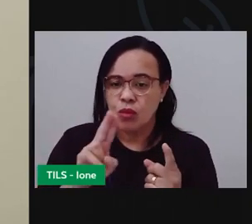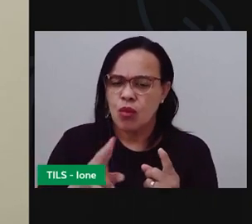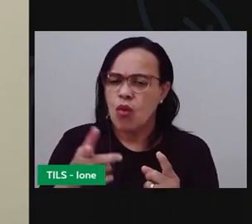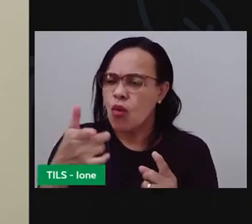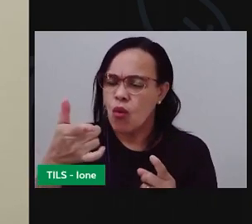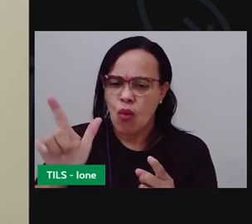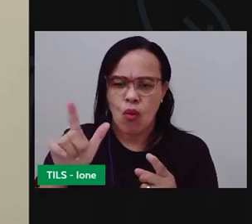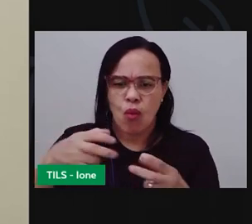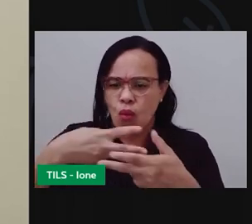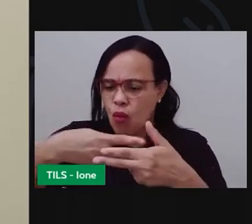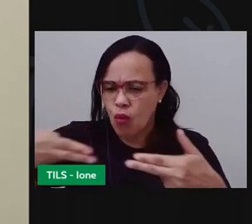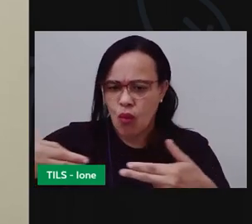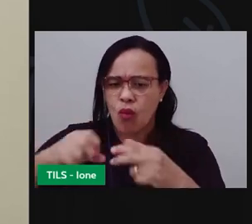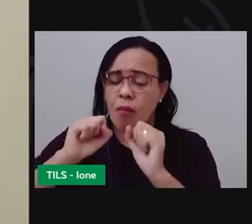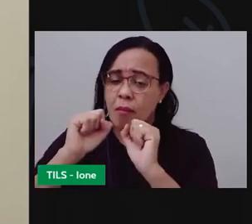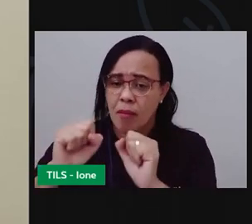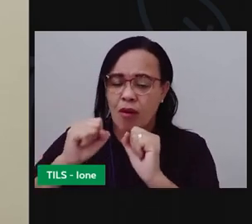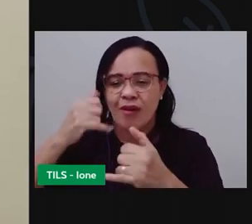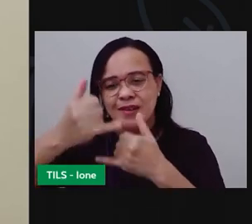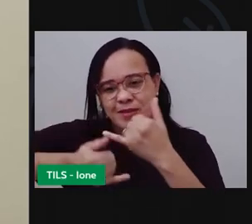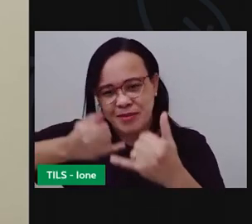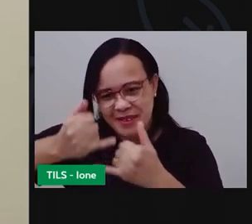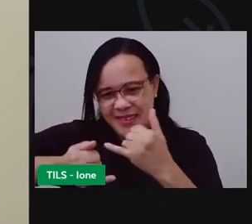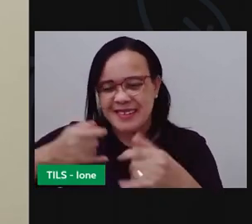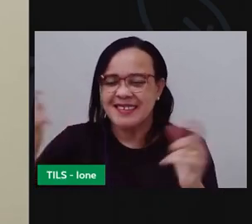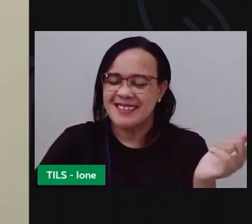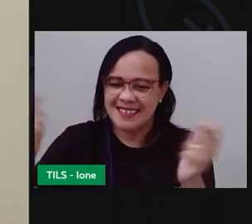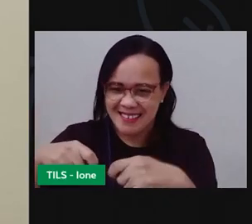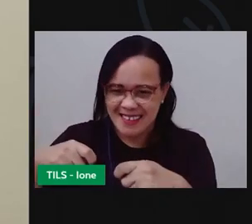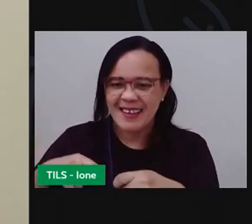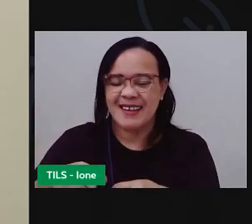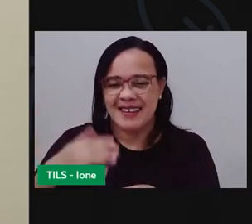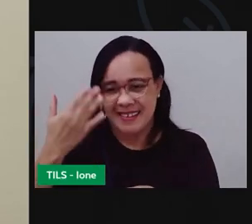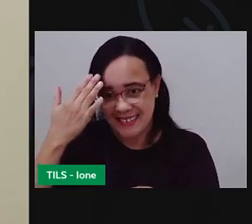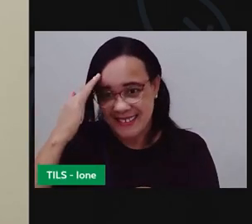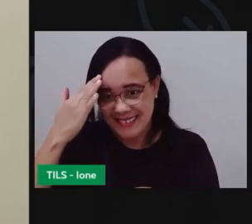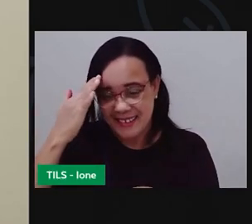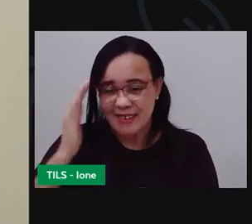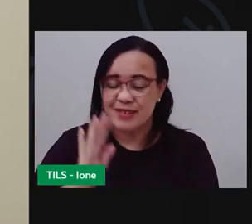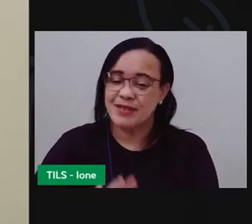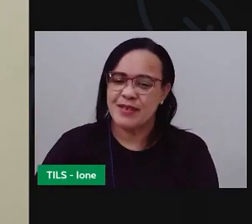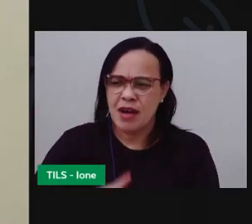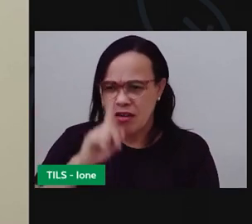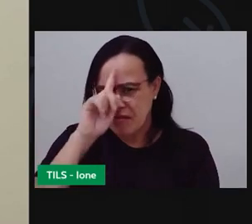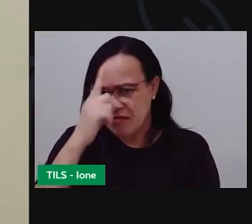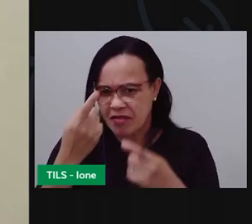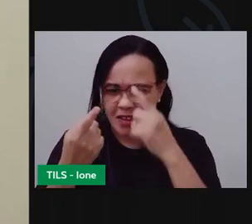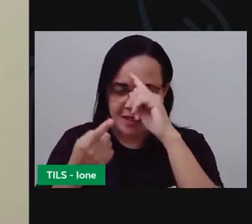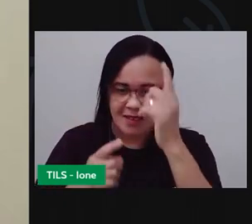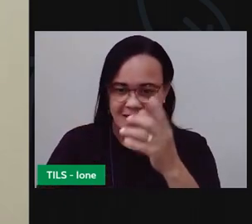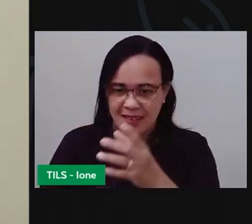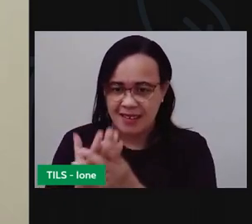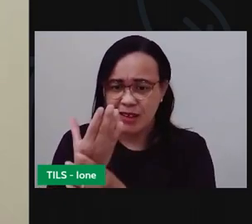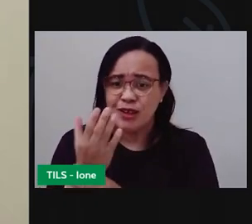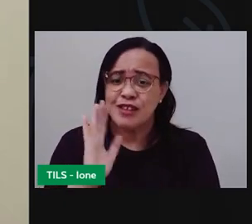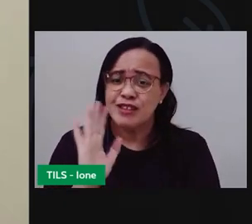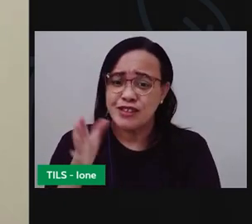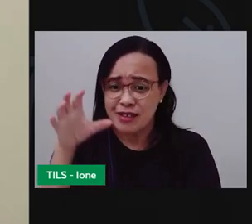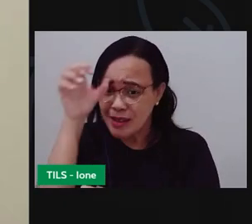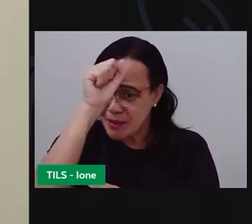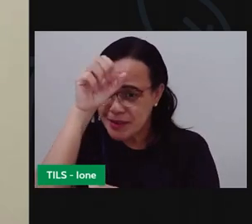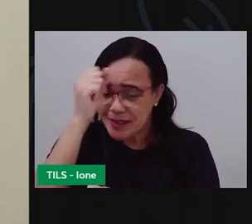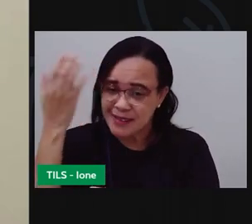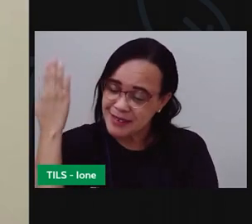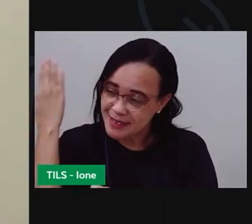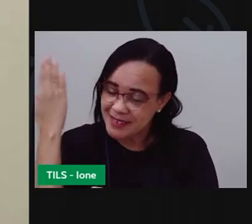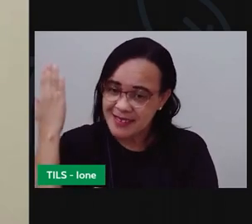brinquedo com um material reciclável lembra que a gente já aprendeu a fazer um biboquê você